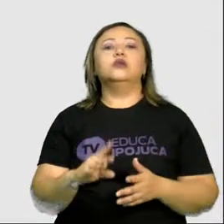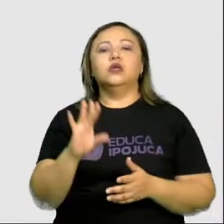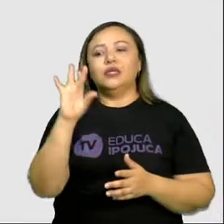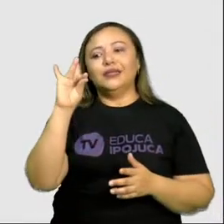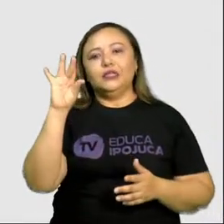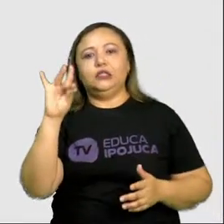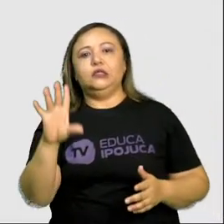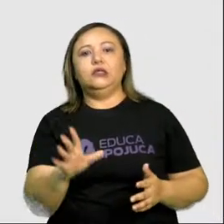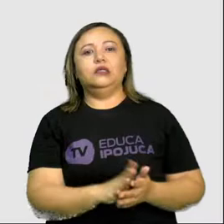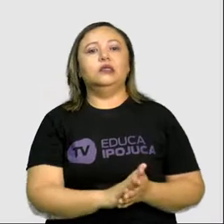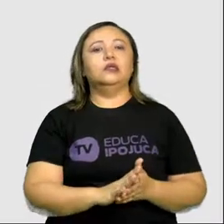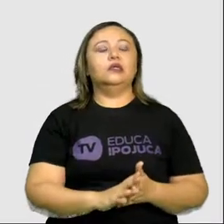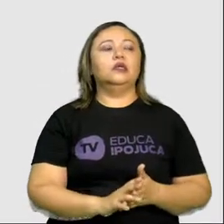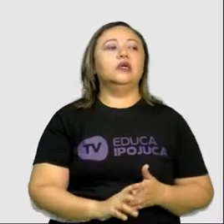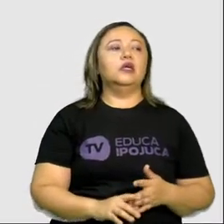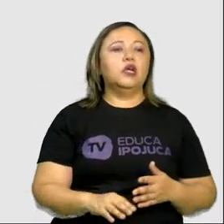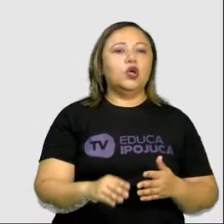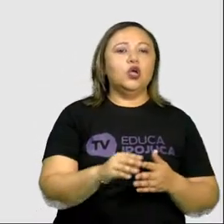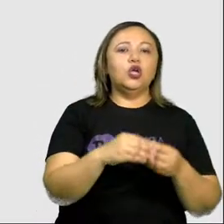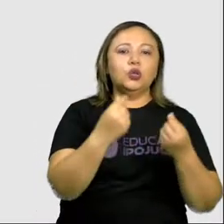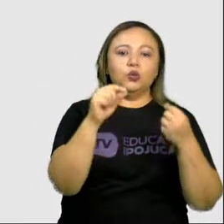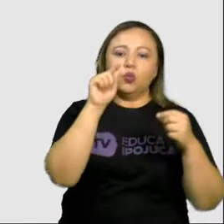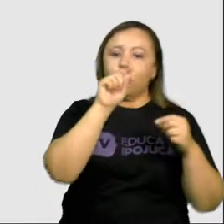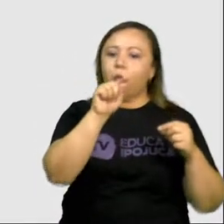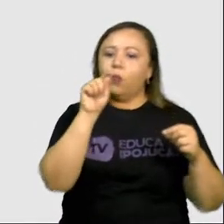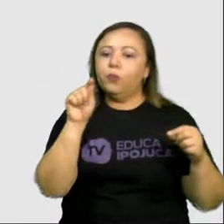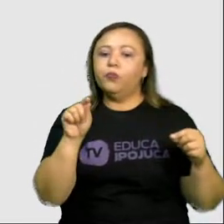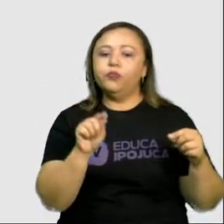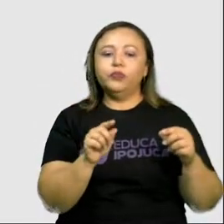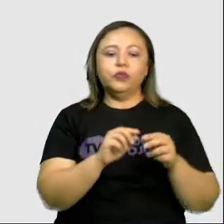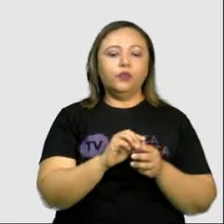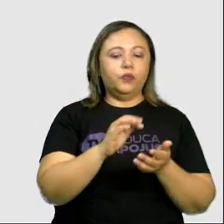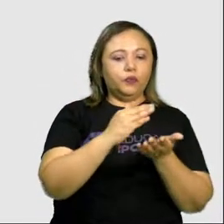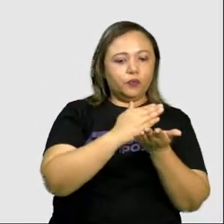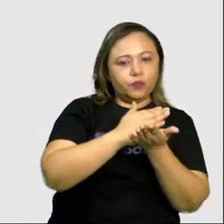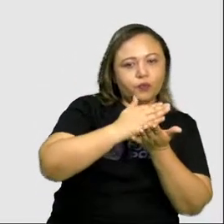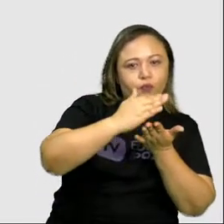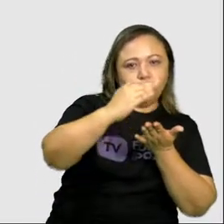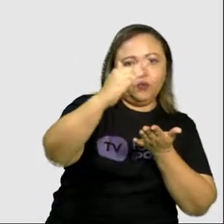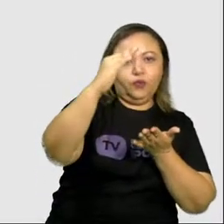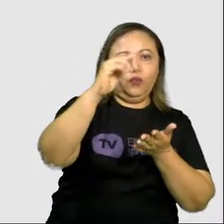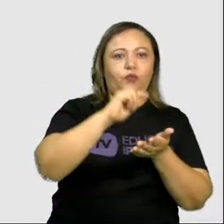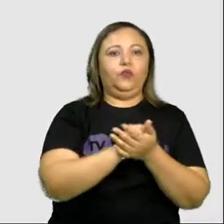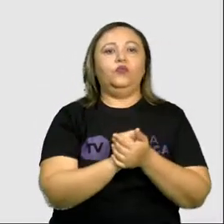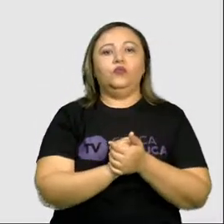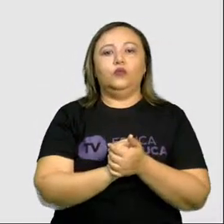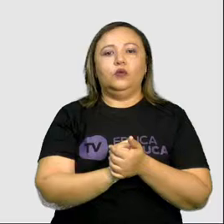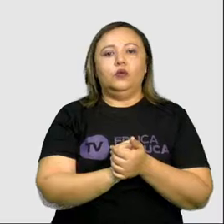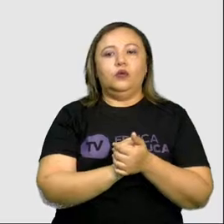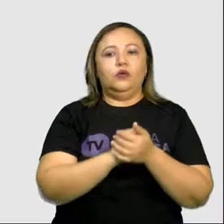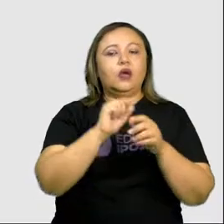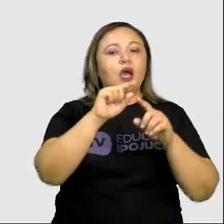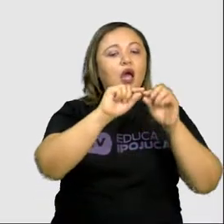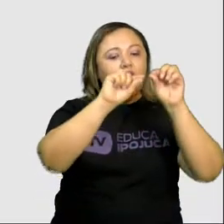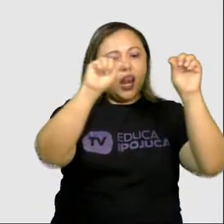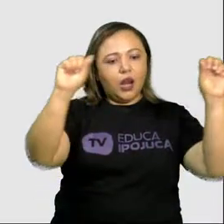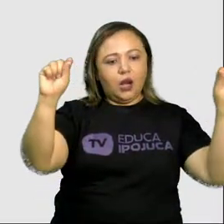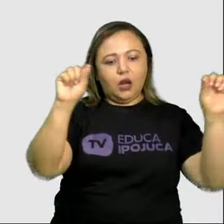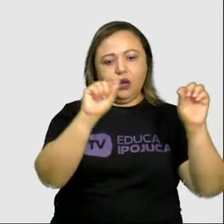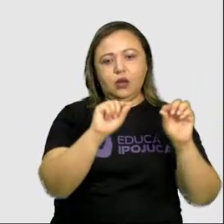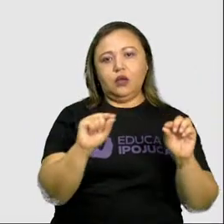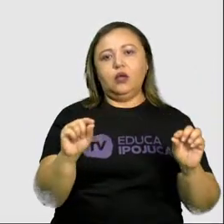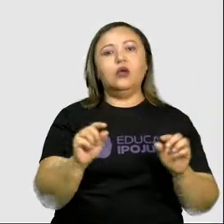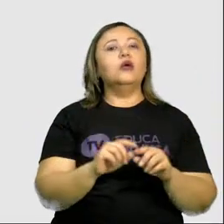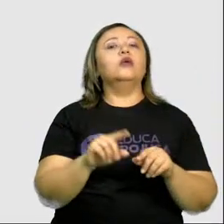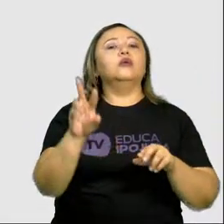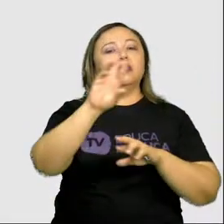volume. O ponto é onde toda forma começa. As linhas podem ter diferentes